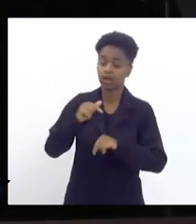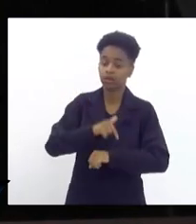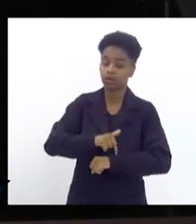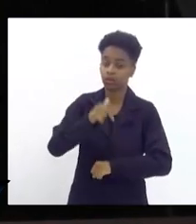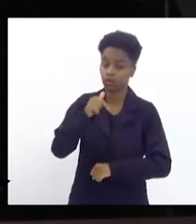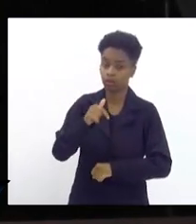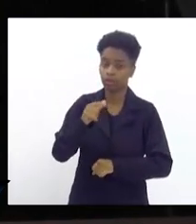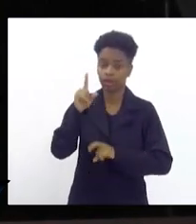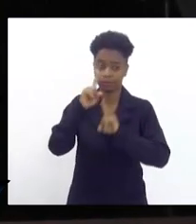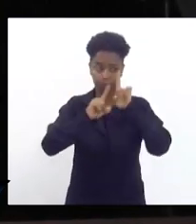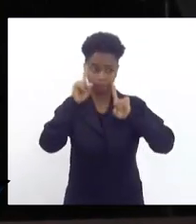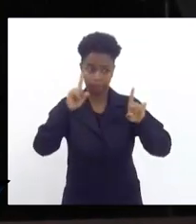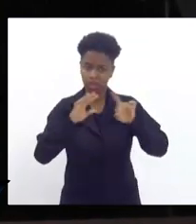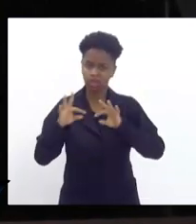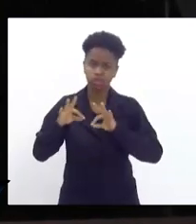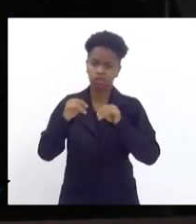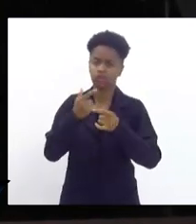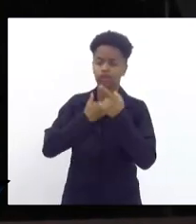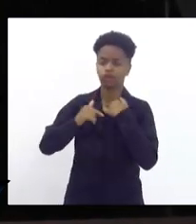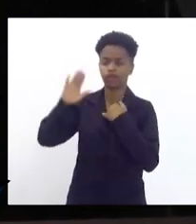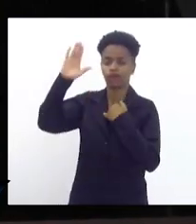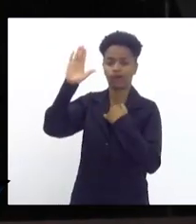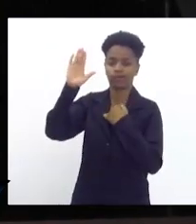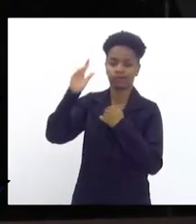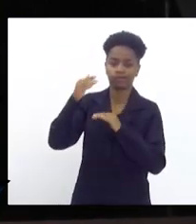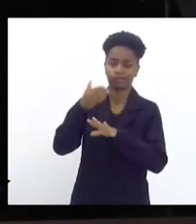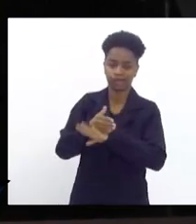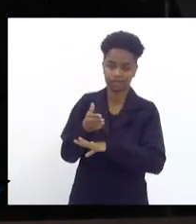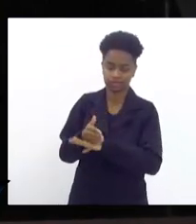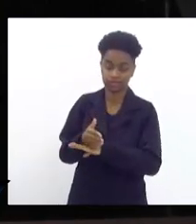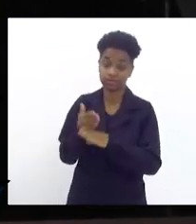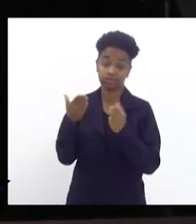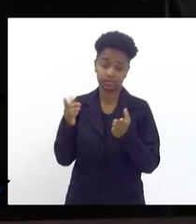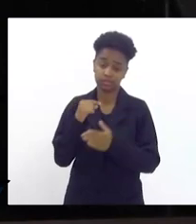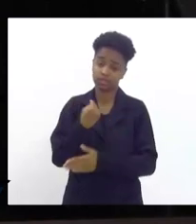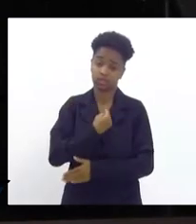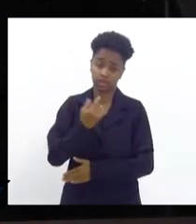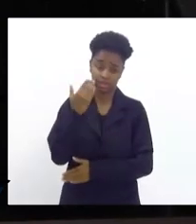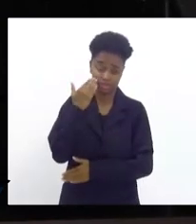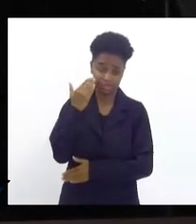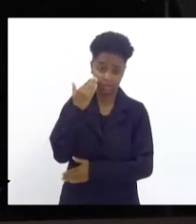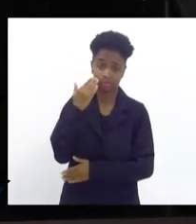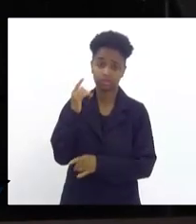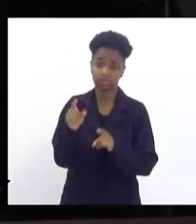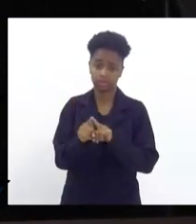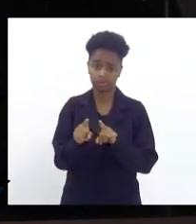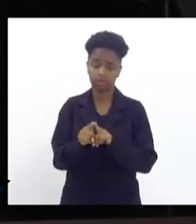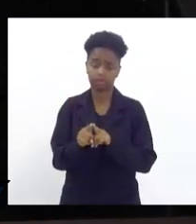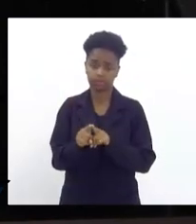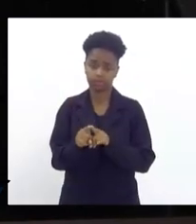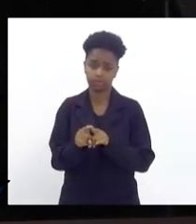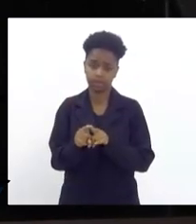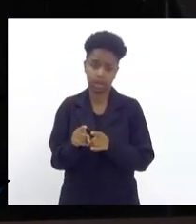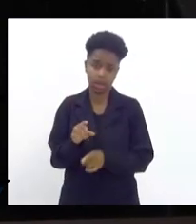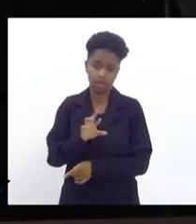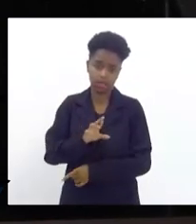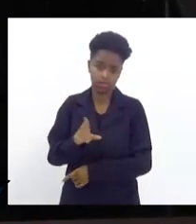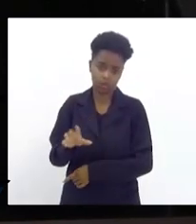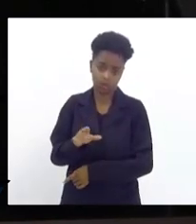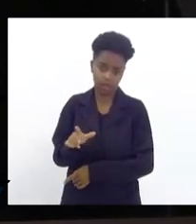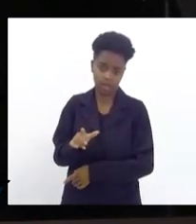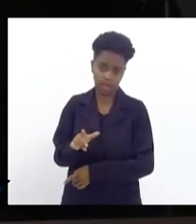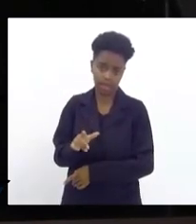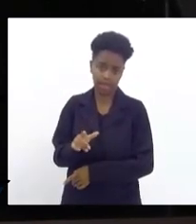do leilão da CEDA e todas elas eram questões de participar e todos nós sabemos também deputado Marcelo de Seudino que não é mais